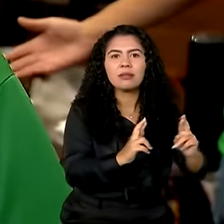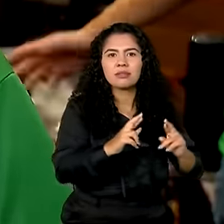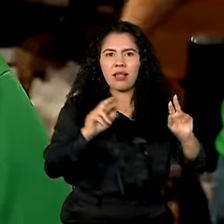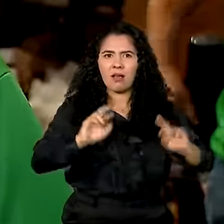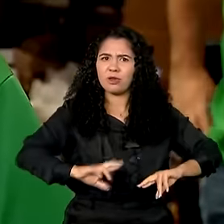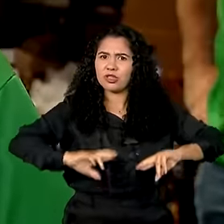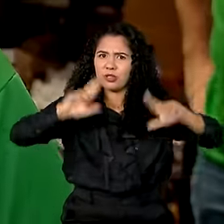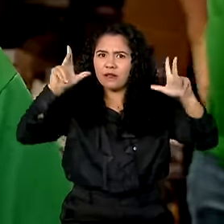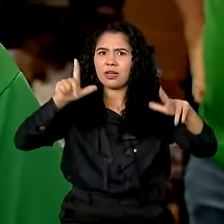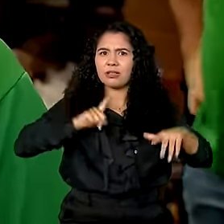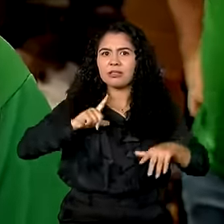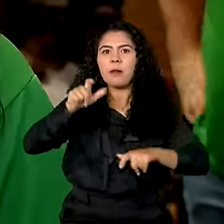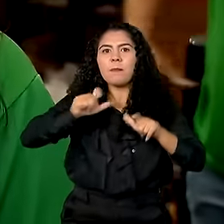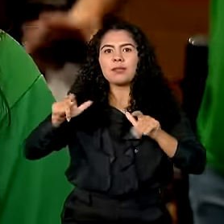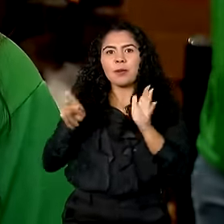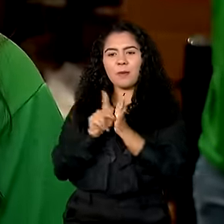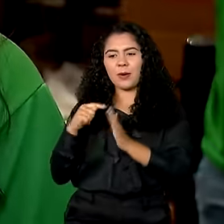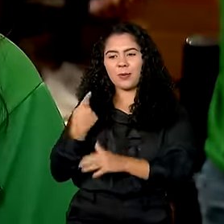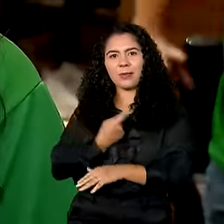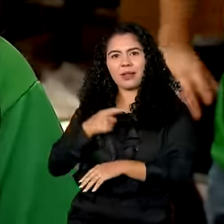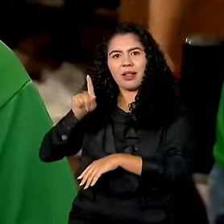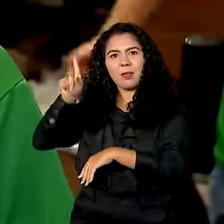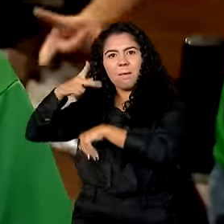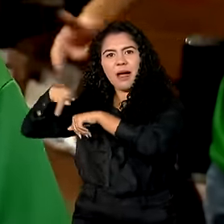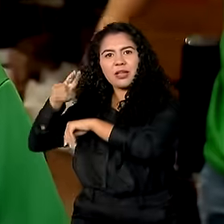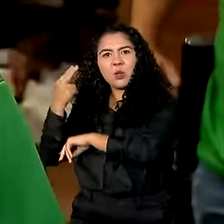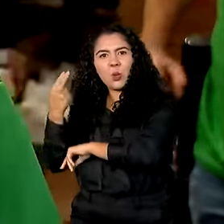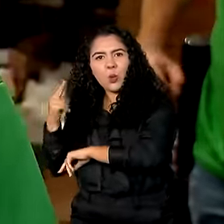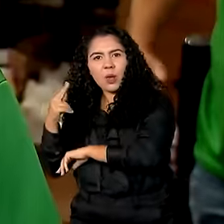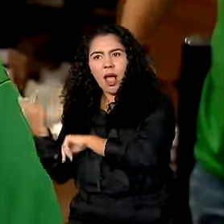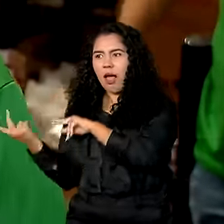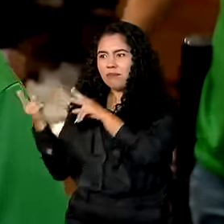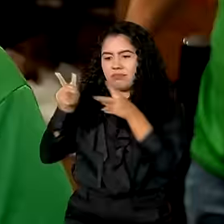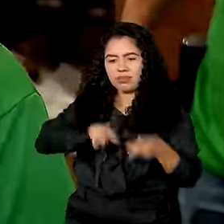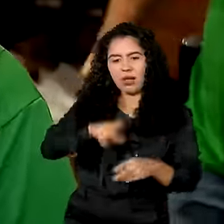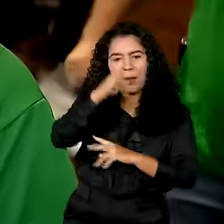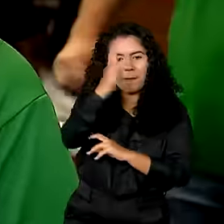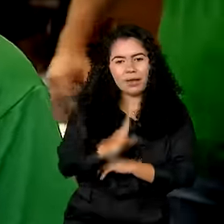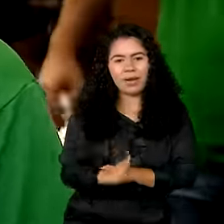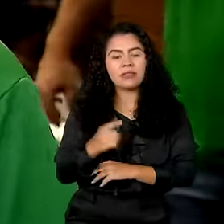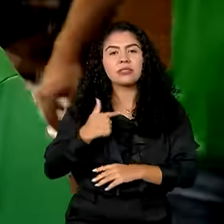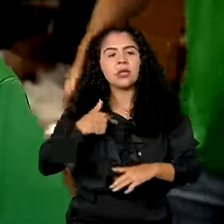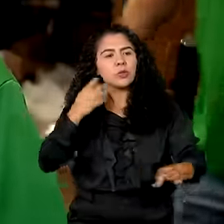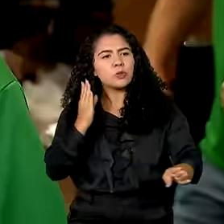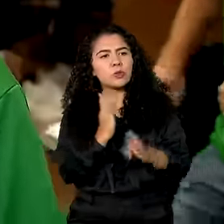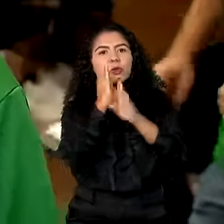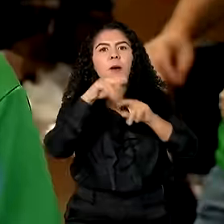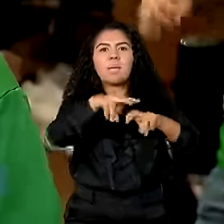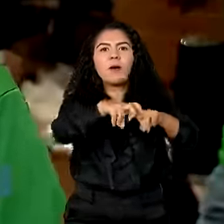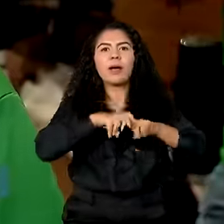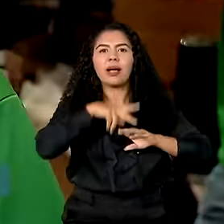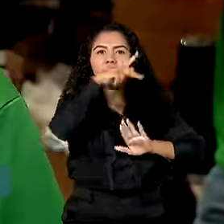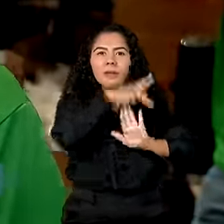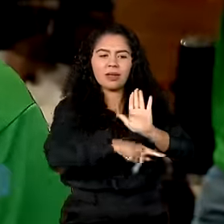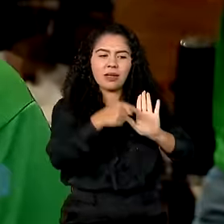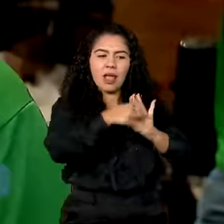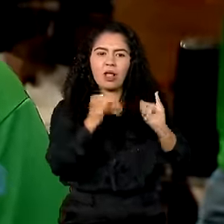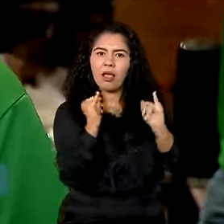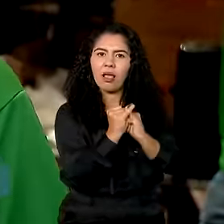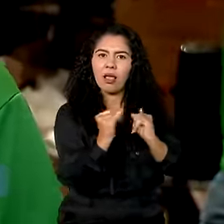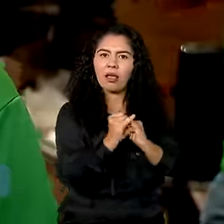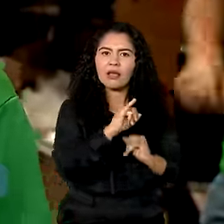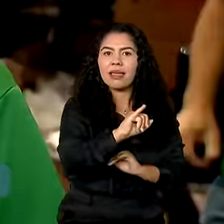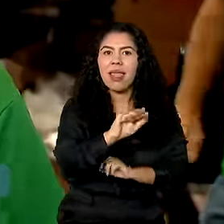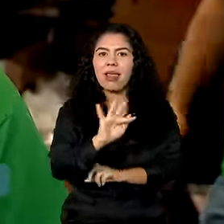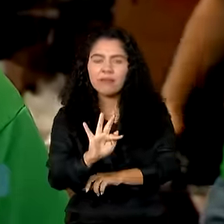Uruguai, por exemplo, é muito diferente. Eu descobri o IFSU por um projeto do próprio IFSU, que eles vão nos liceus de Rivera,